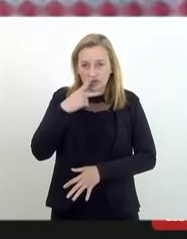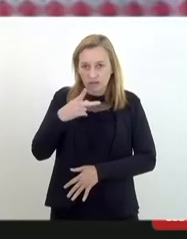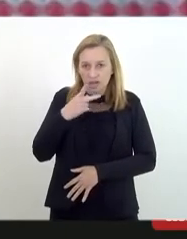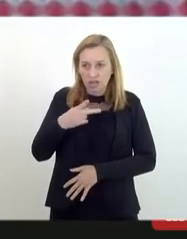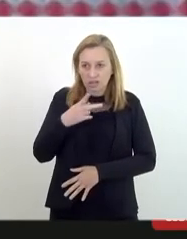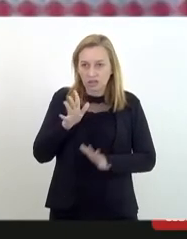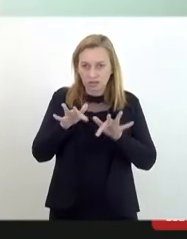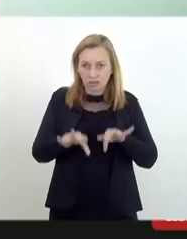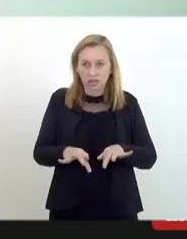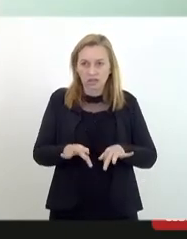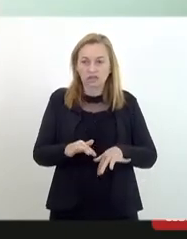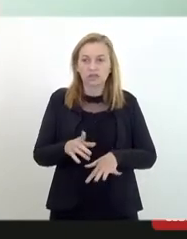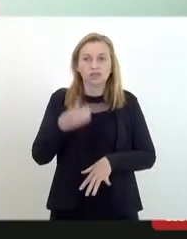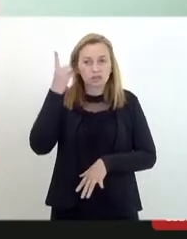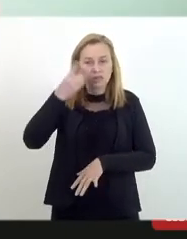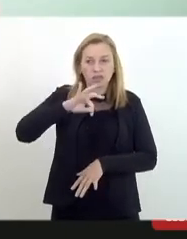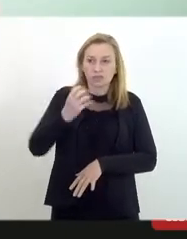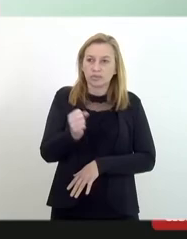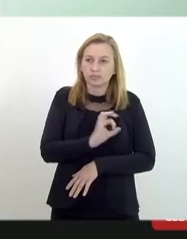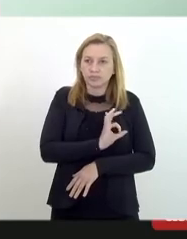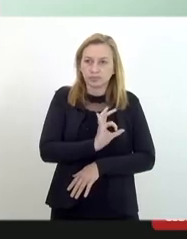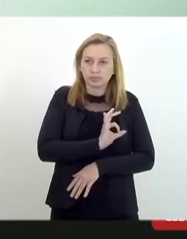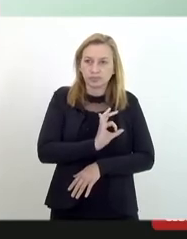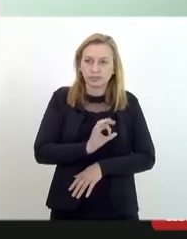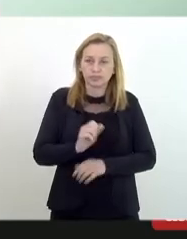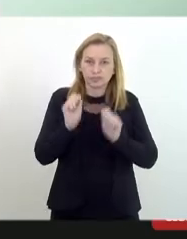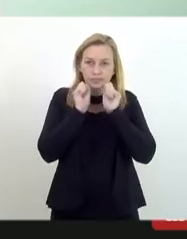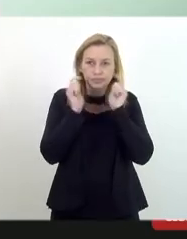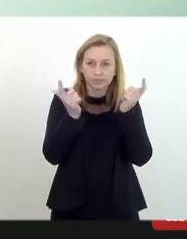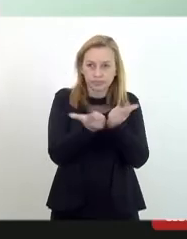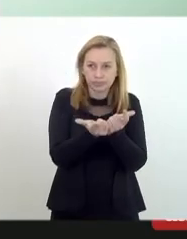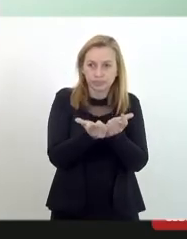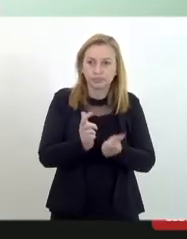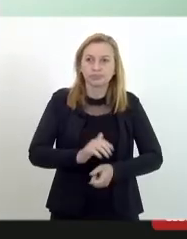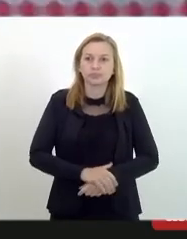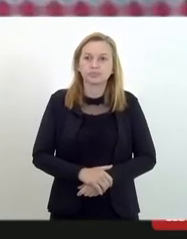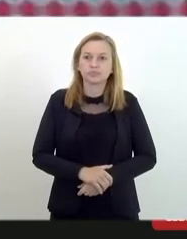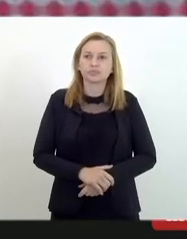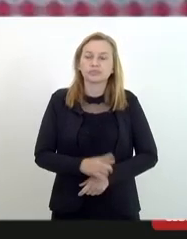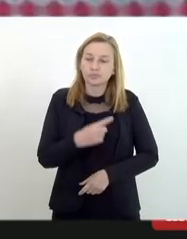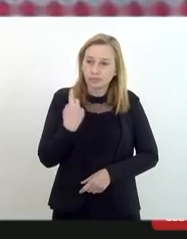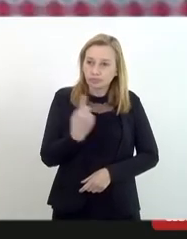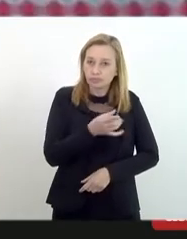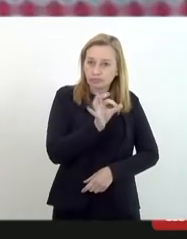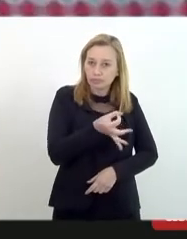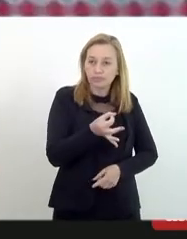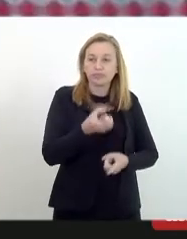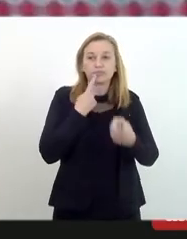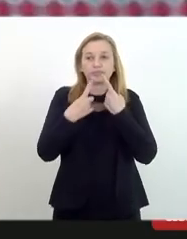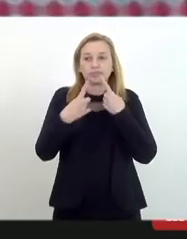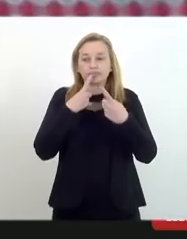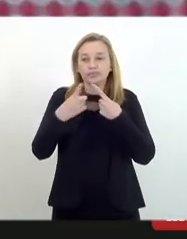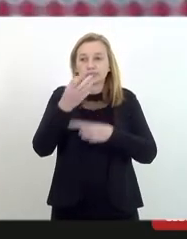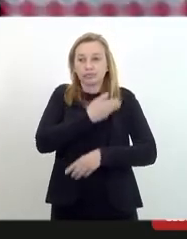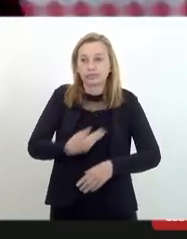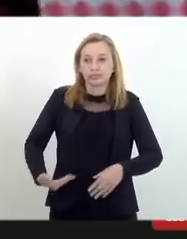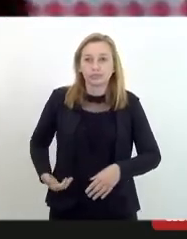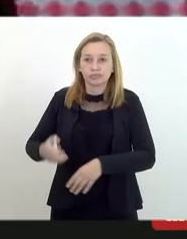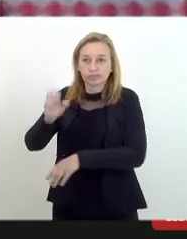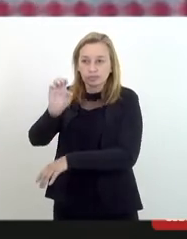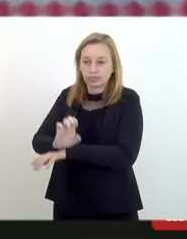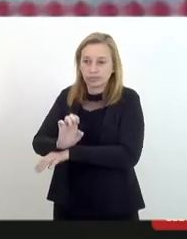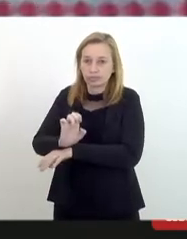Marta Rocha intra alerje para que a gente faça um diálogo com o governo do estado a gente vem